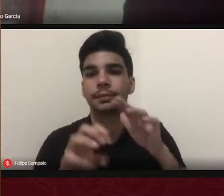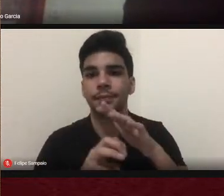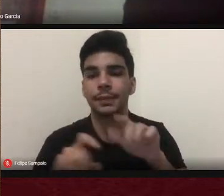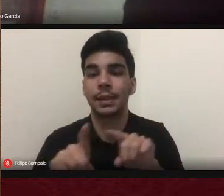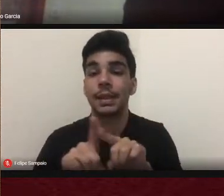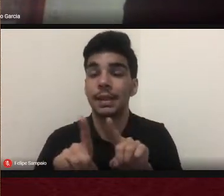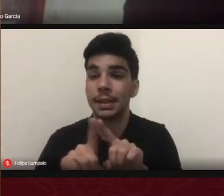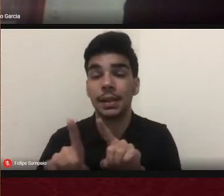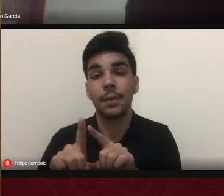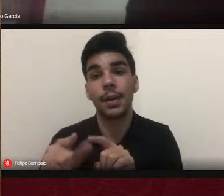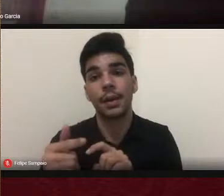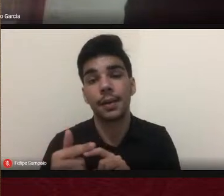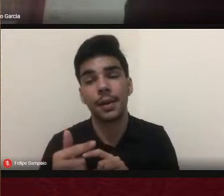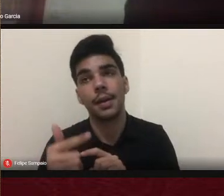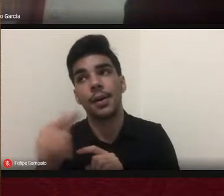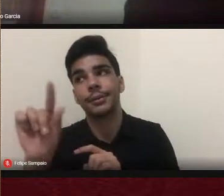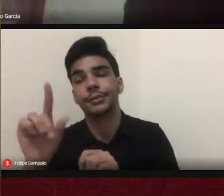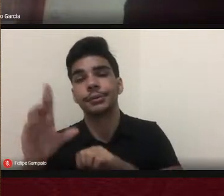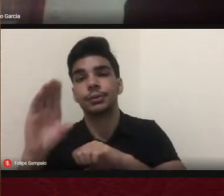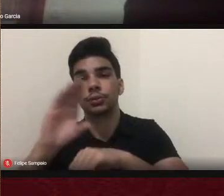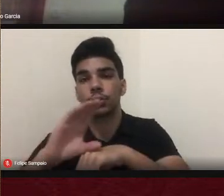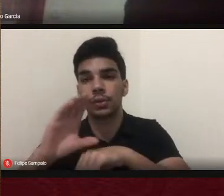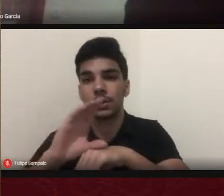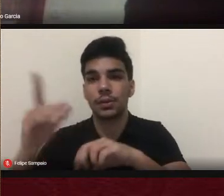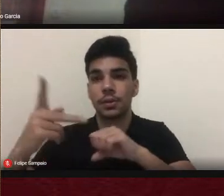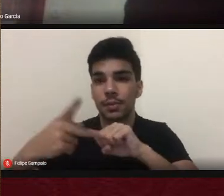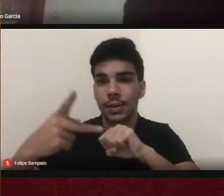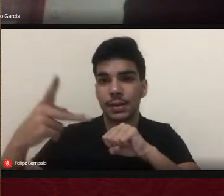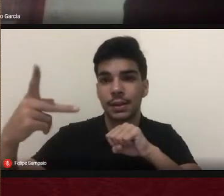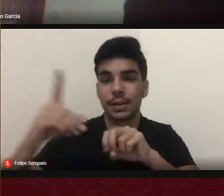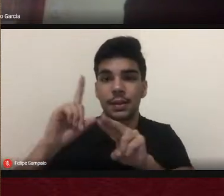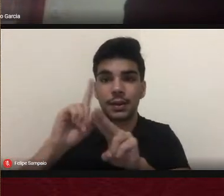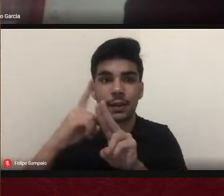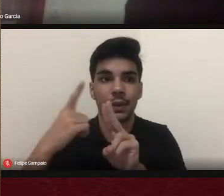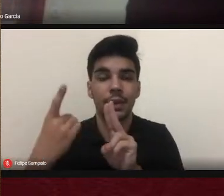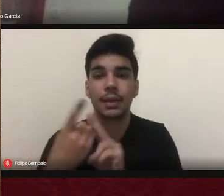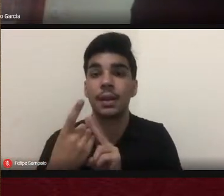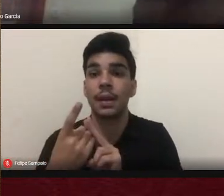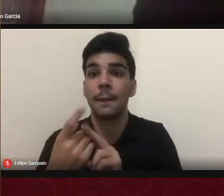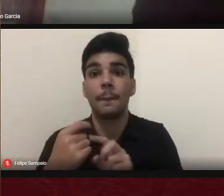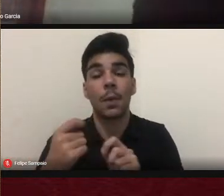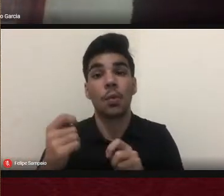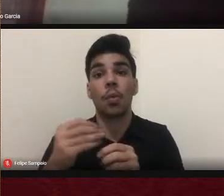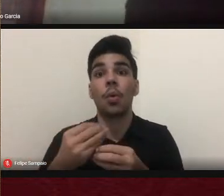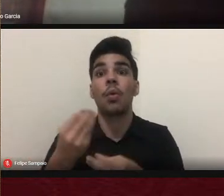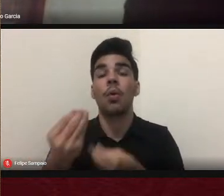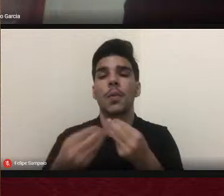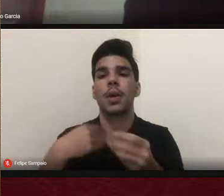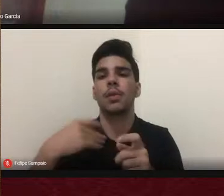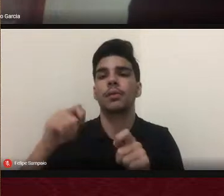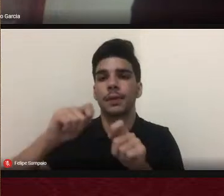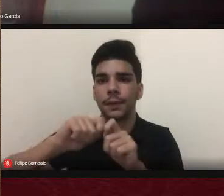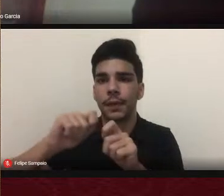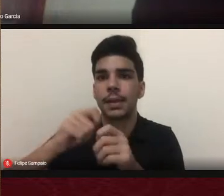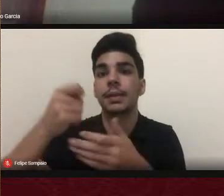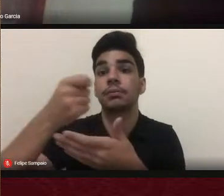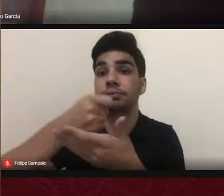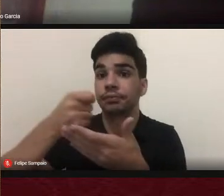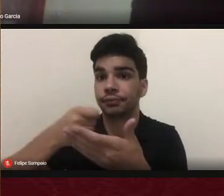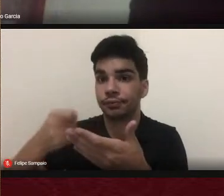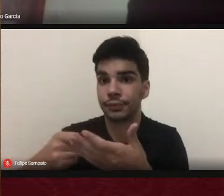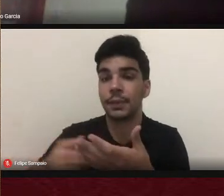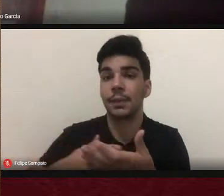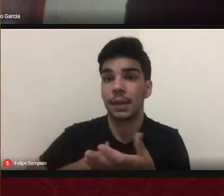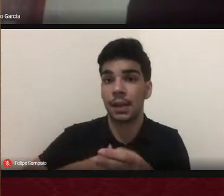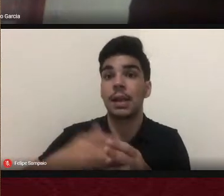-graduação em história da UFGD que foi onde eu consegui produzir essa pesquisa sobre a orientação do professor João Carlos que hoje não